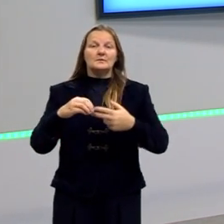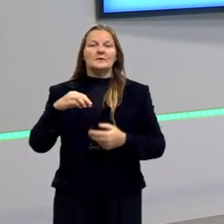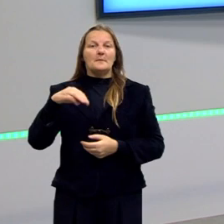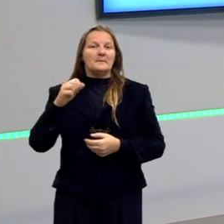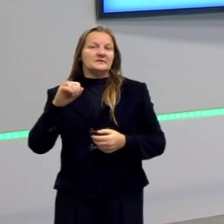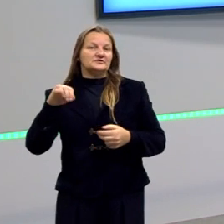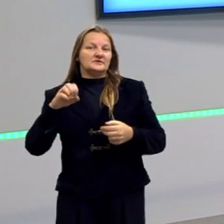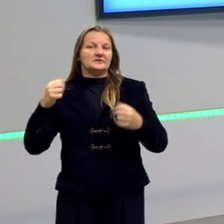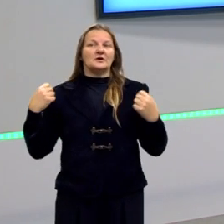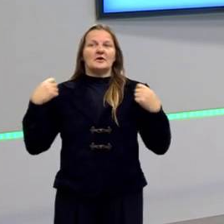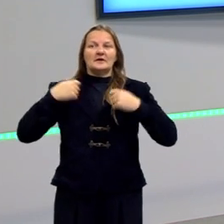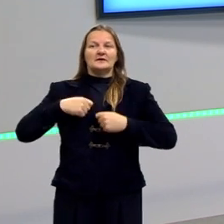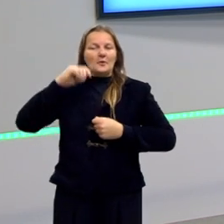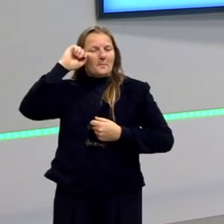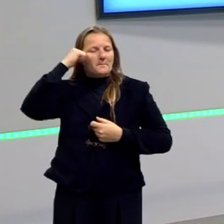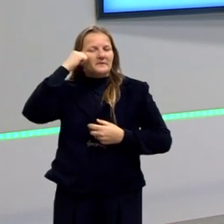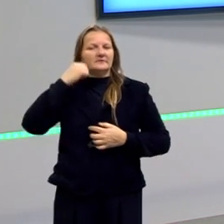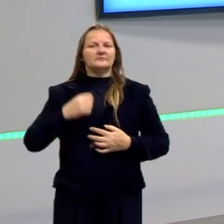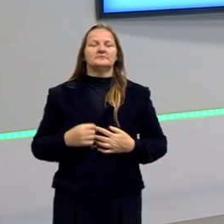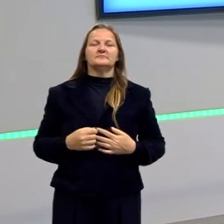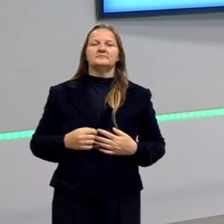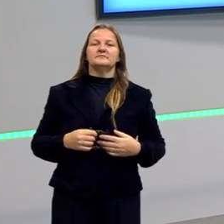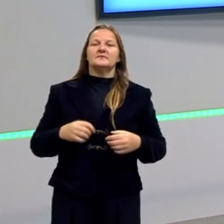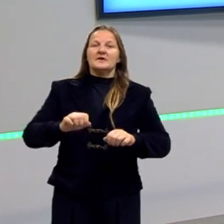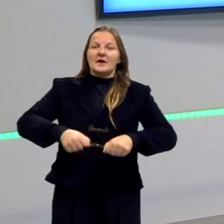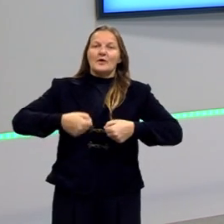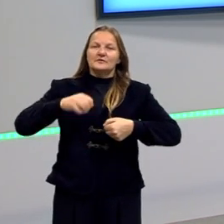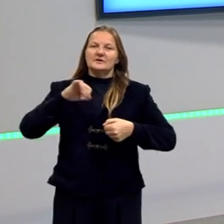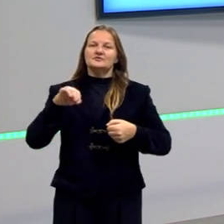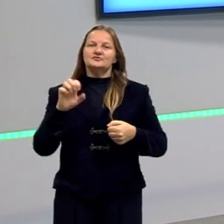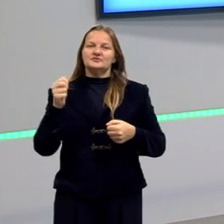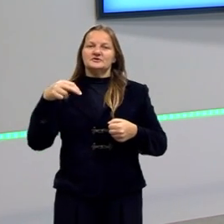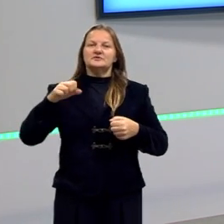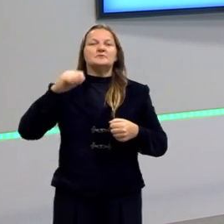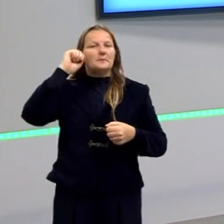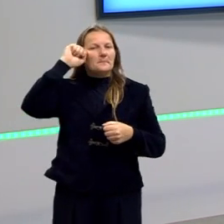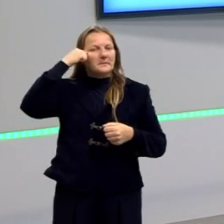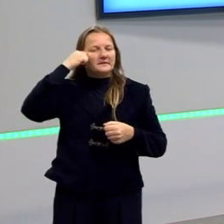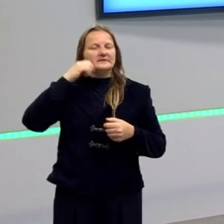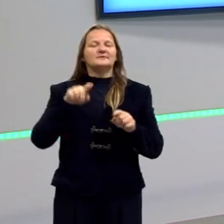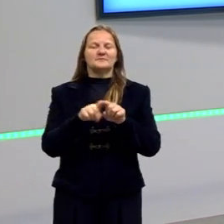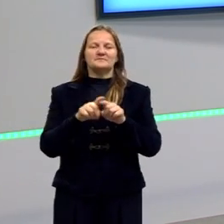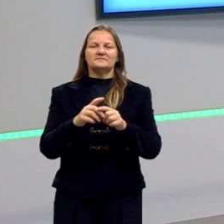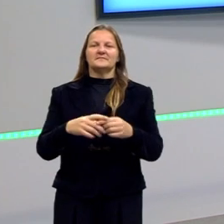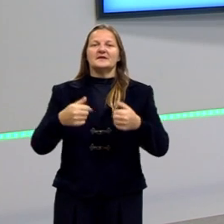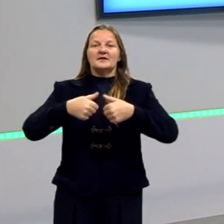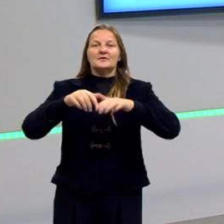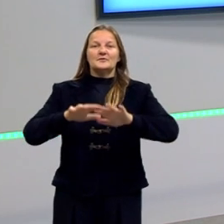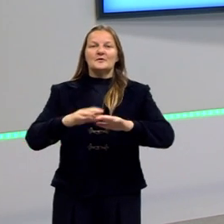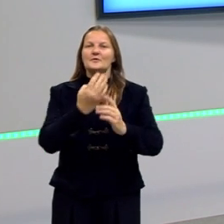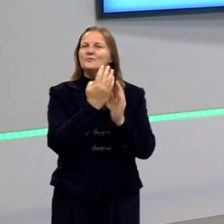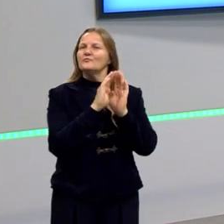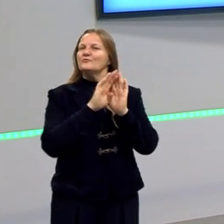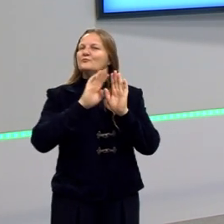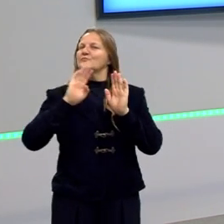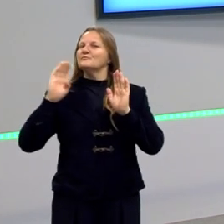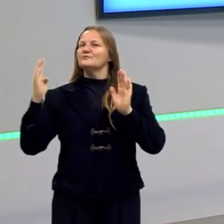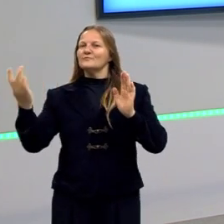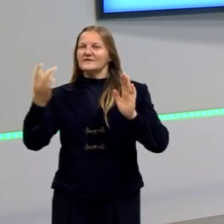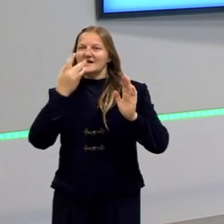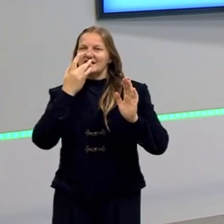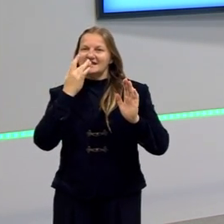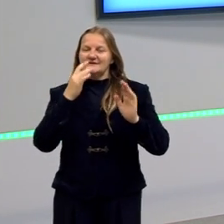e um casaco preto e calça jeans preta. Aqui no estúdio nós temos um longo painel branco e